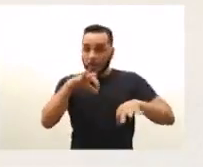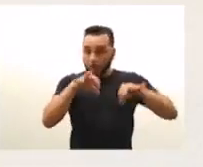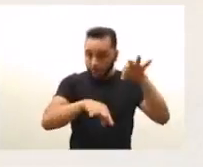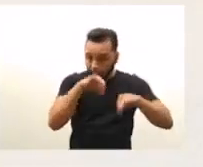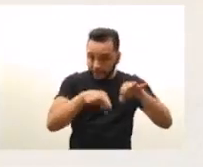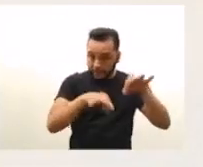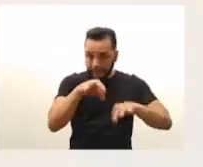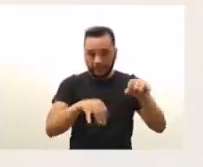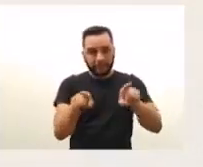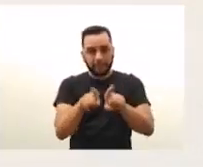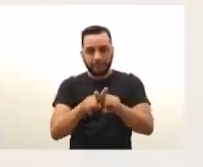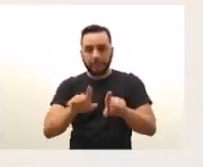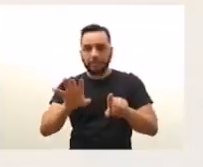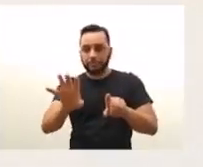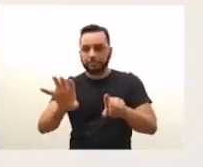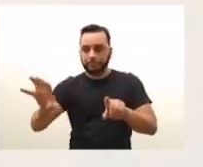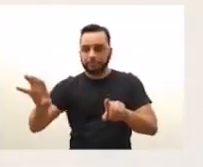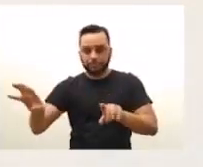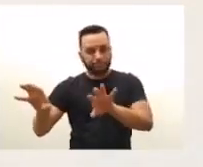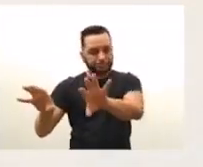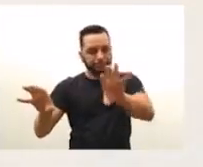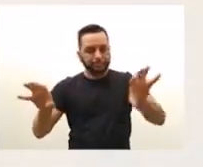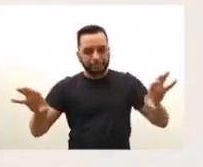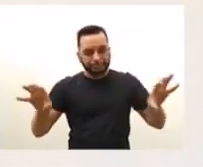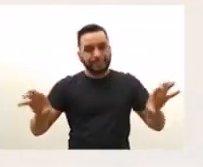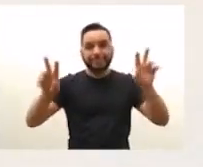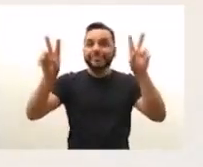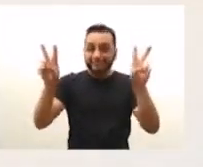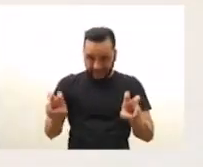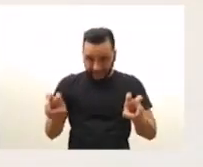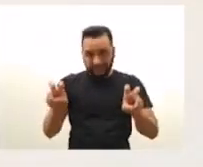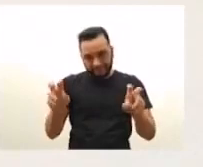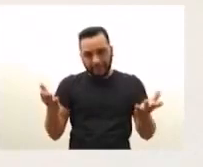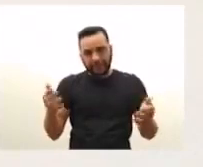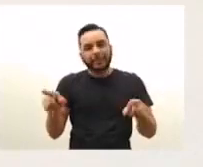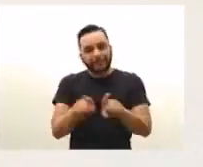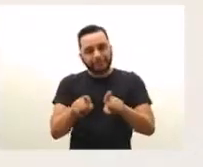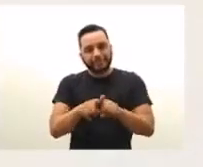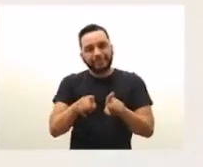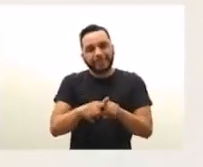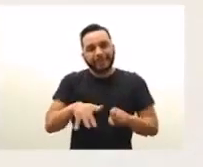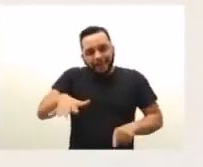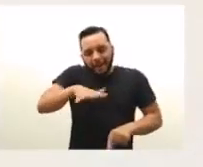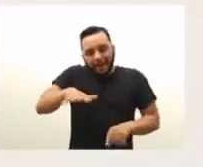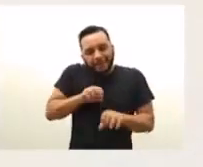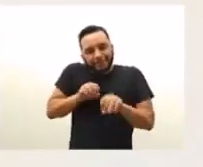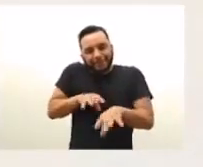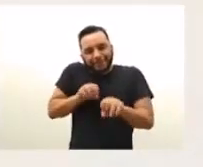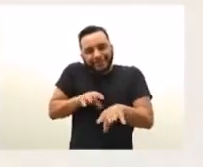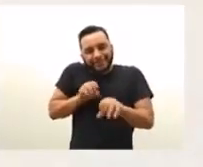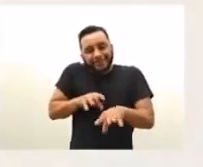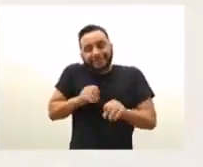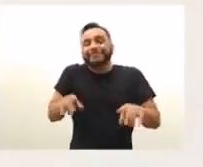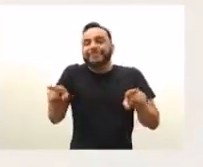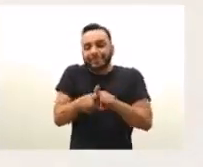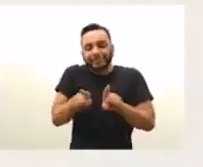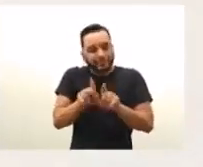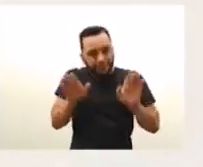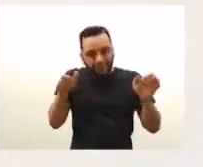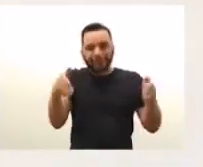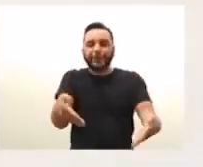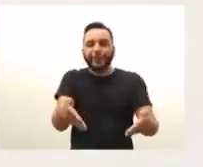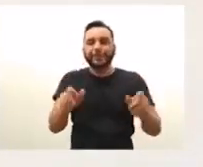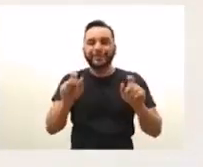exposições que tratam do assunto e programação no educativo de cada museu que vão focar